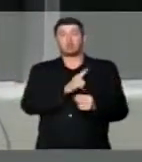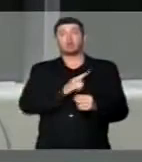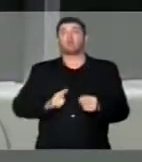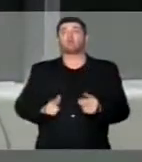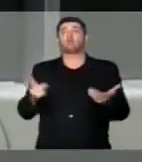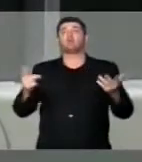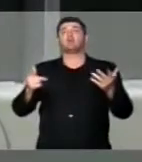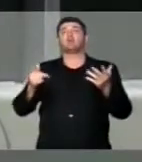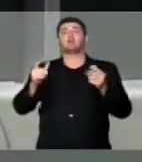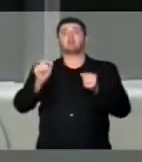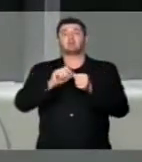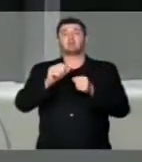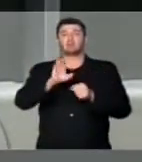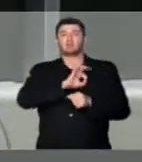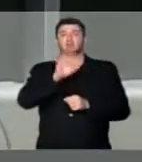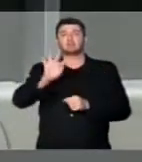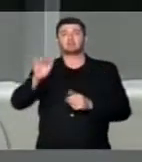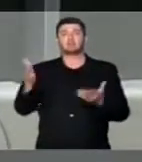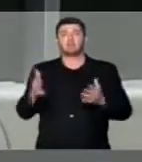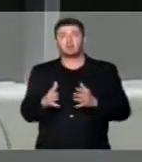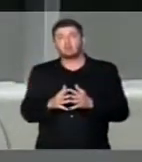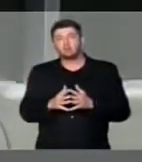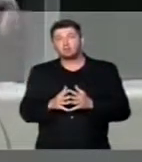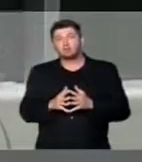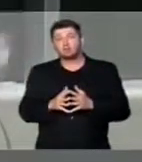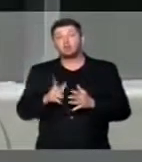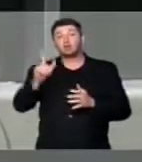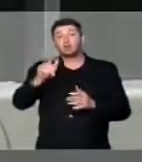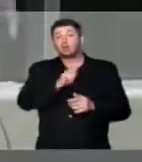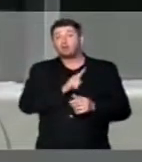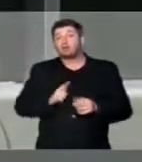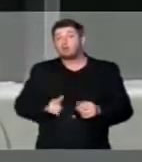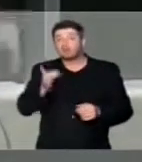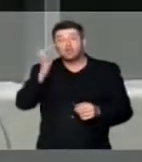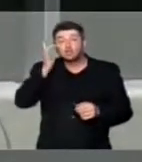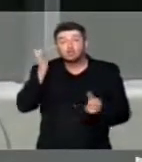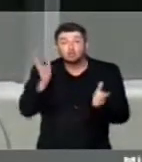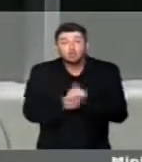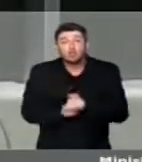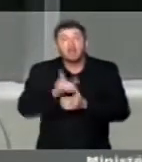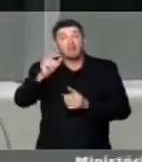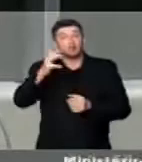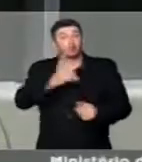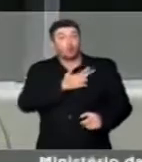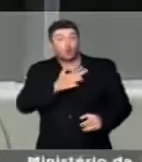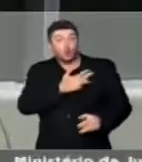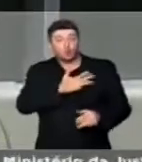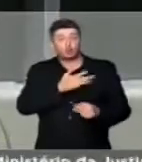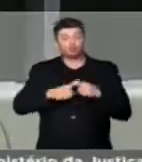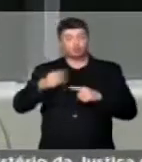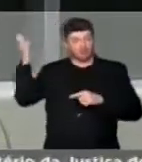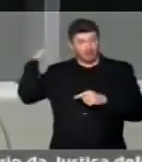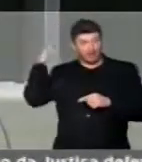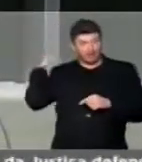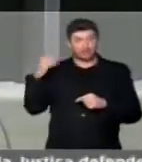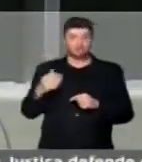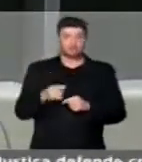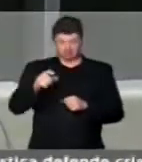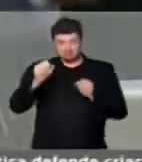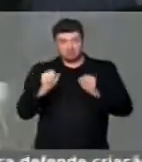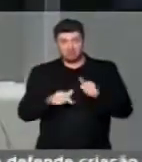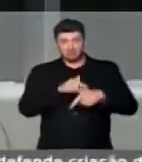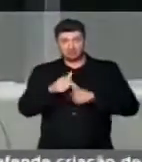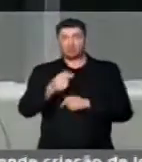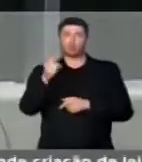está operando a Polícia Federal? É governo de Dilma Rousseff e de Lula, porque nos outros elas nunca